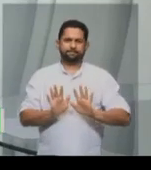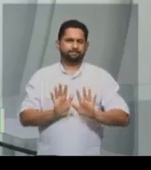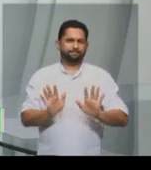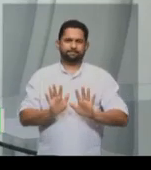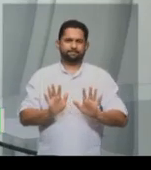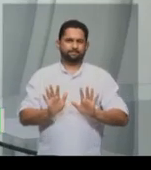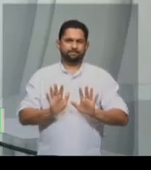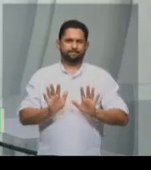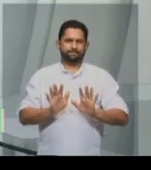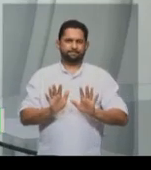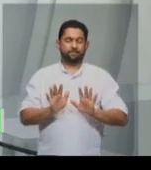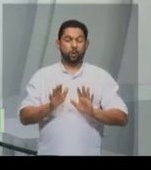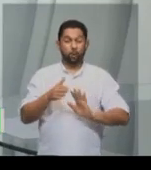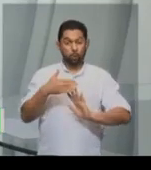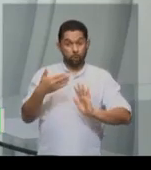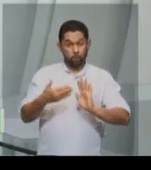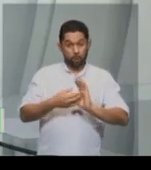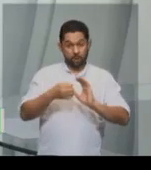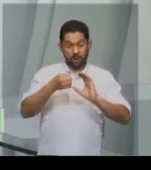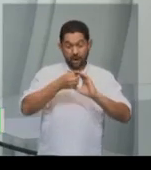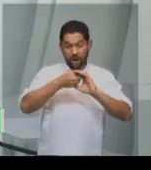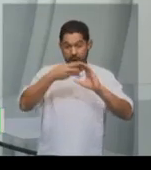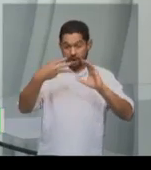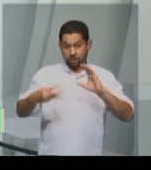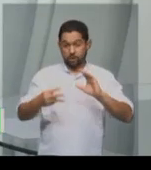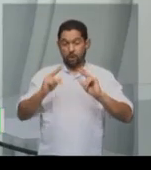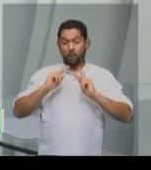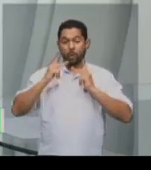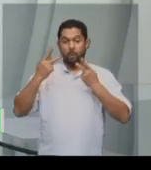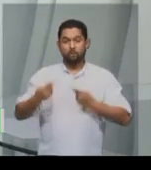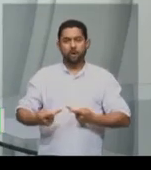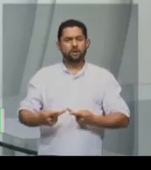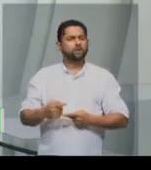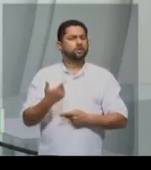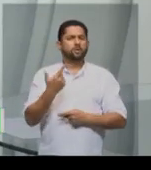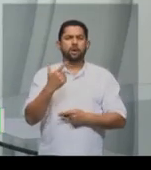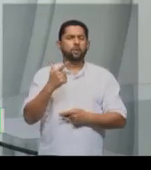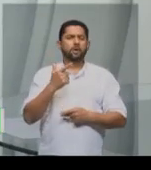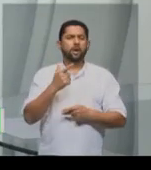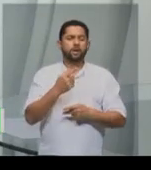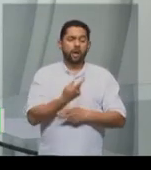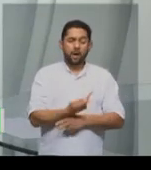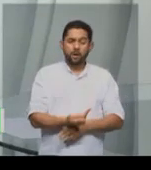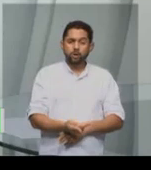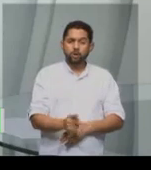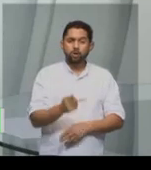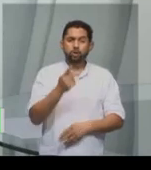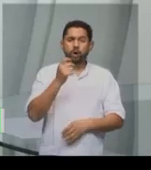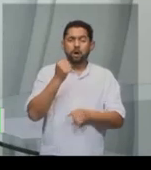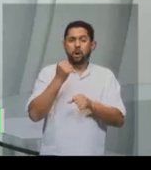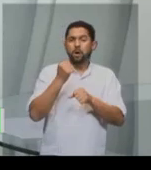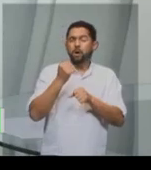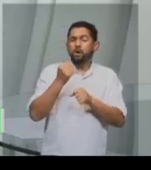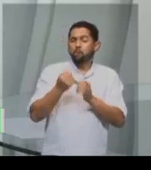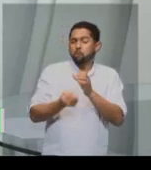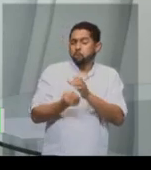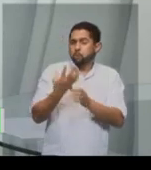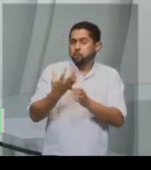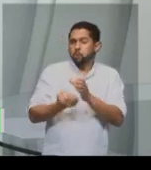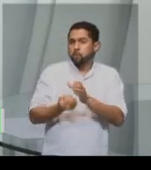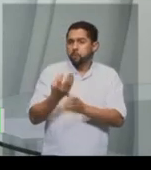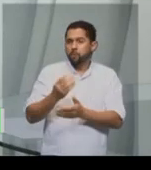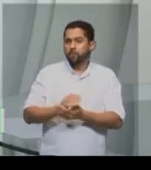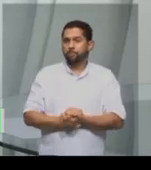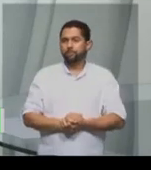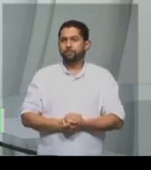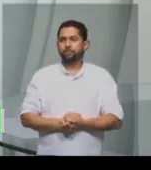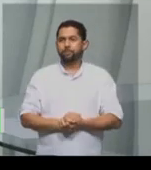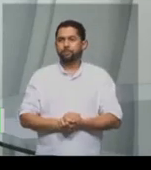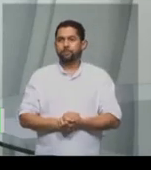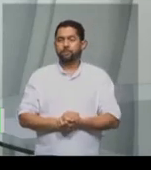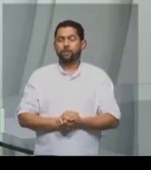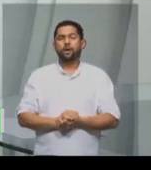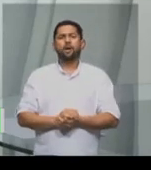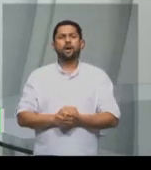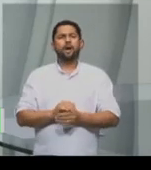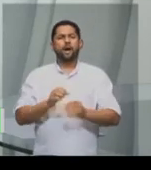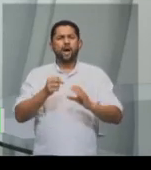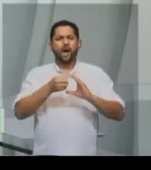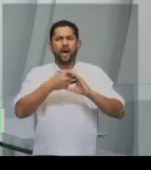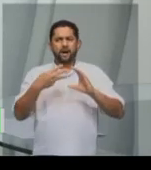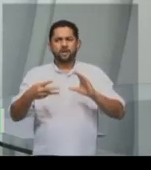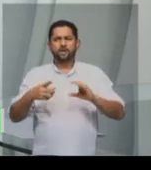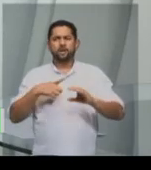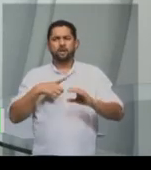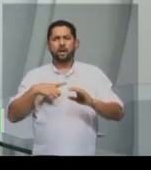são historicamente construídas. Muitas das nossas características advêm do nosso próprio corpo,